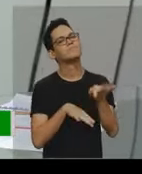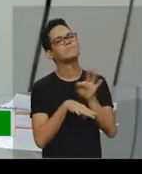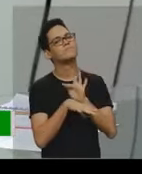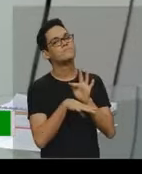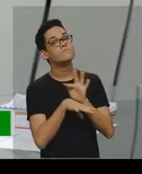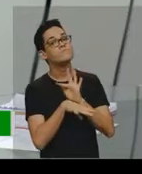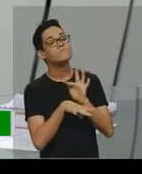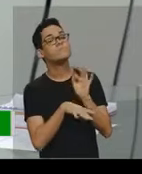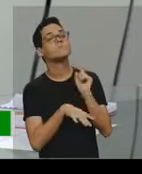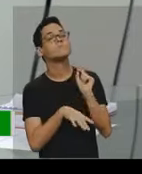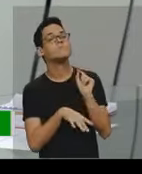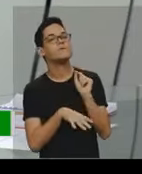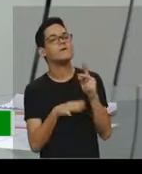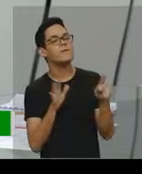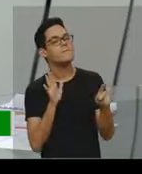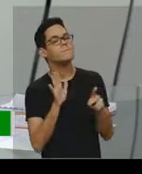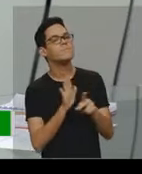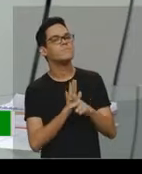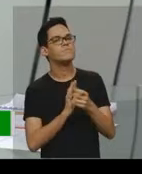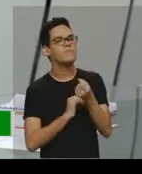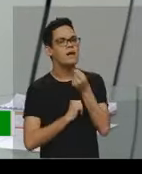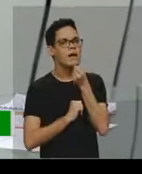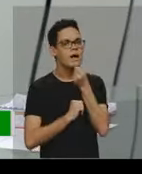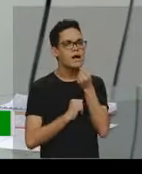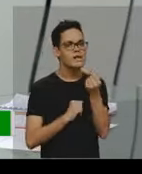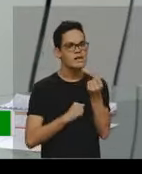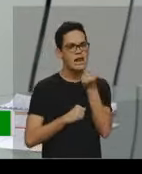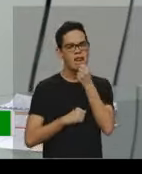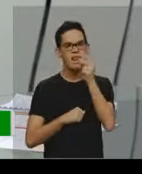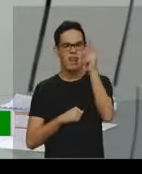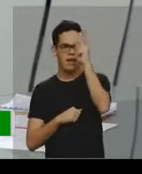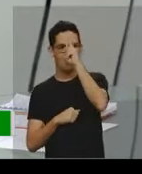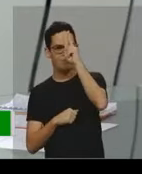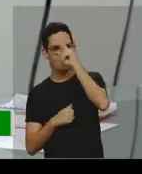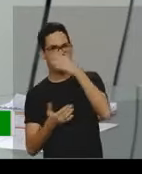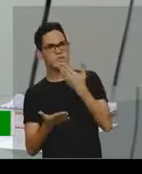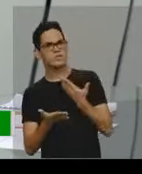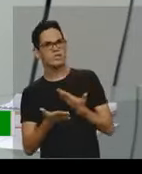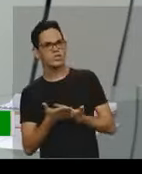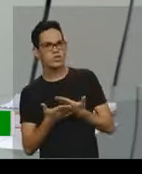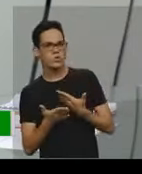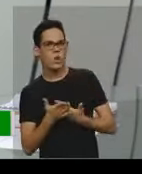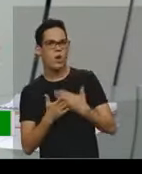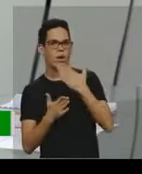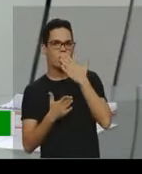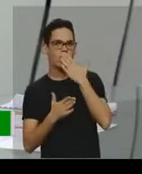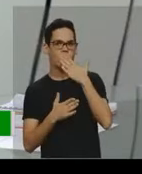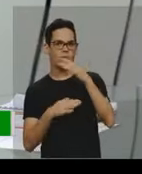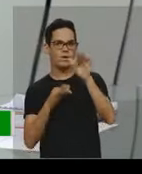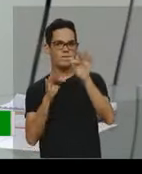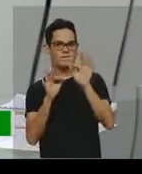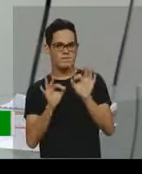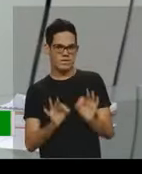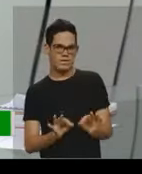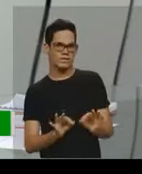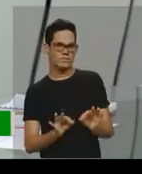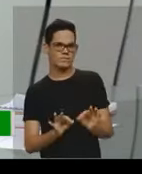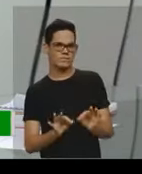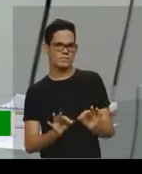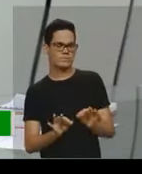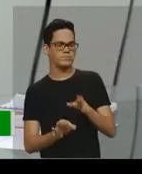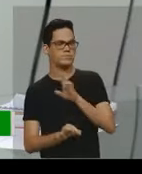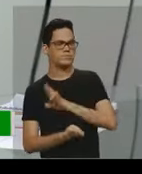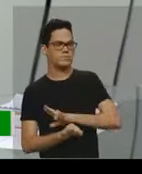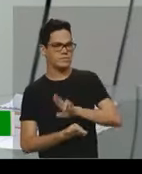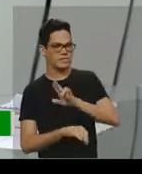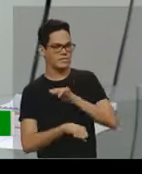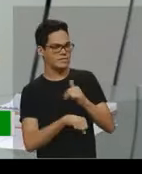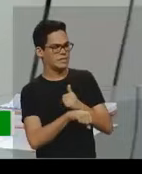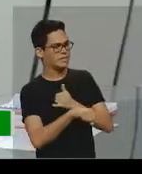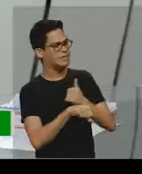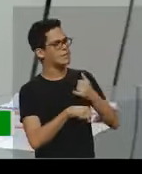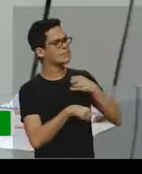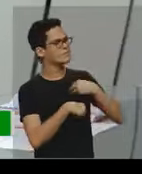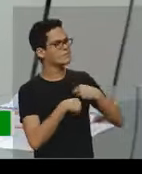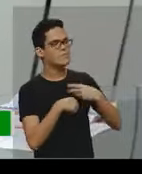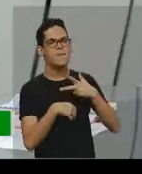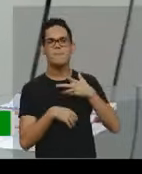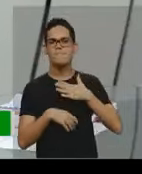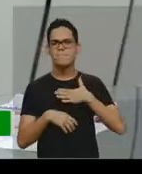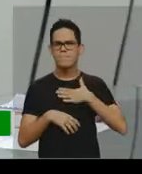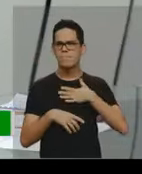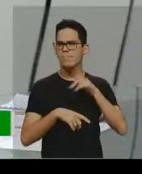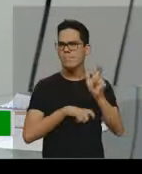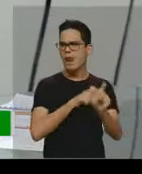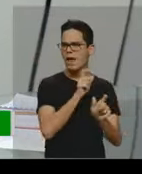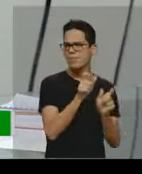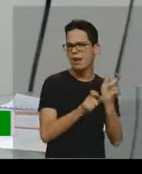lembrar tudo que eu aprendi na escola, a norma padrão e, né, e colocar ali meu vocabulário